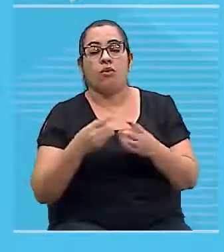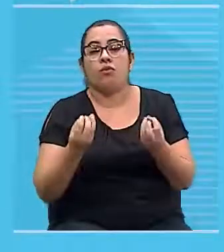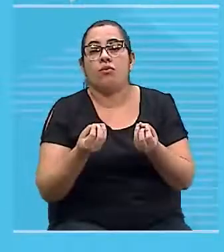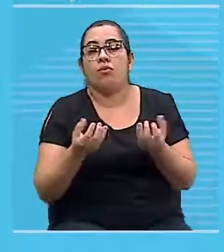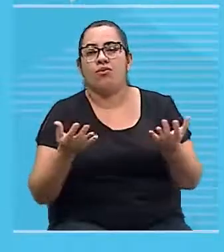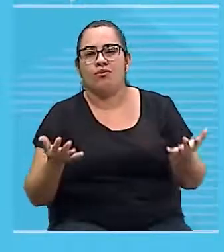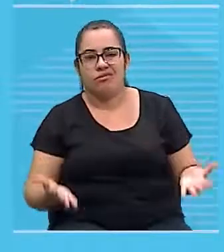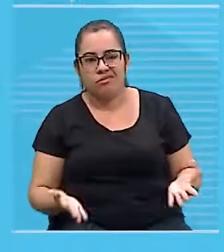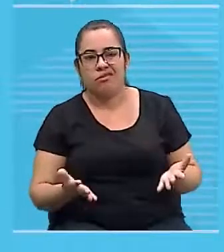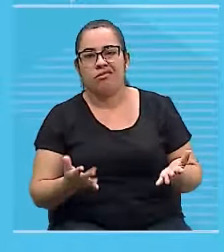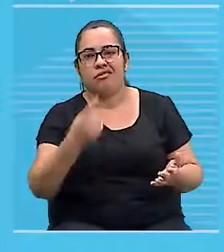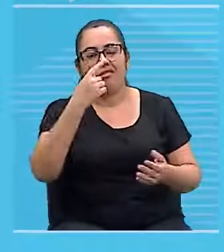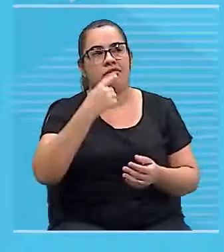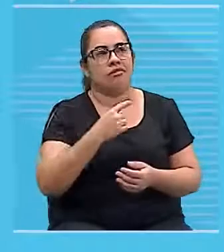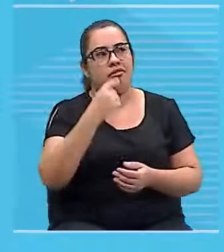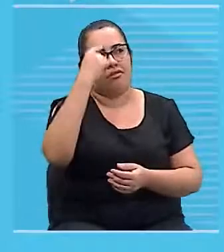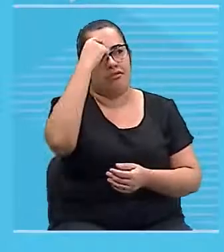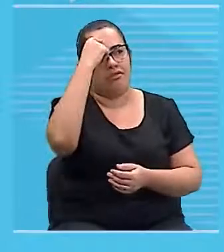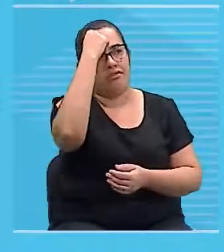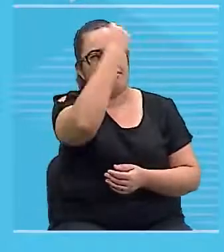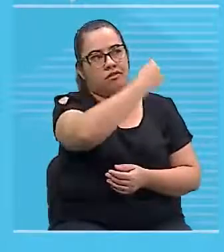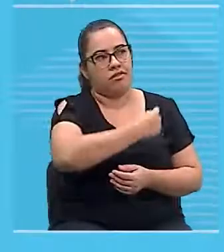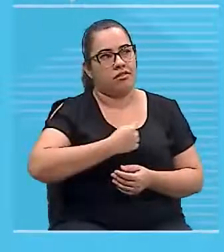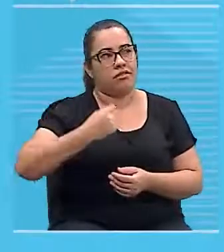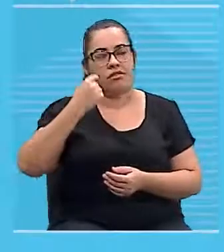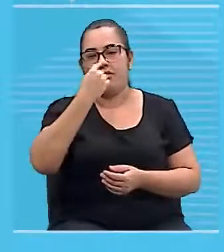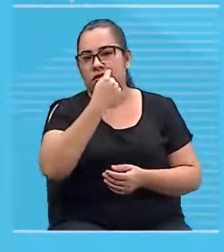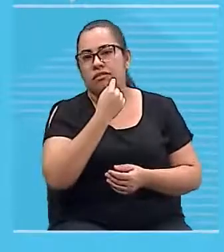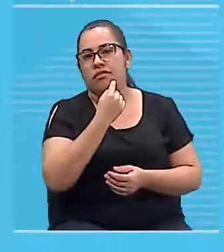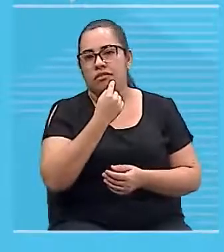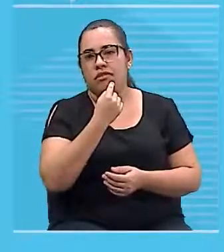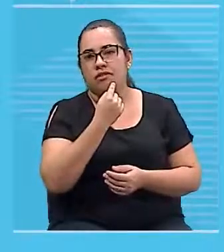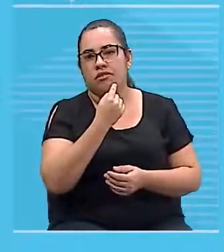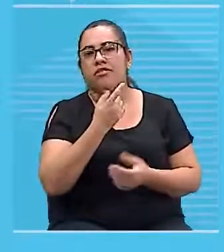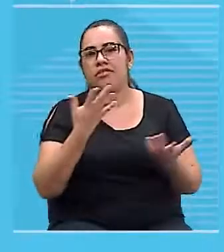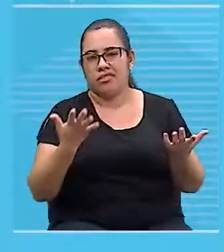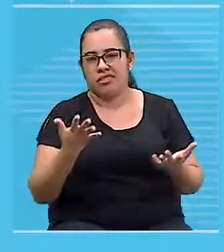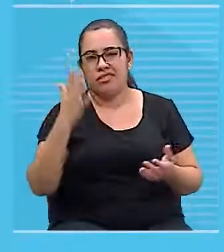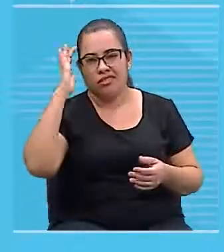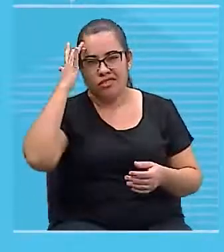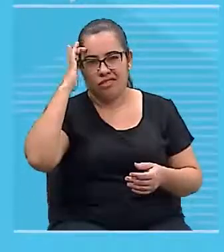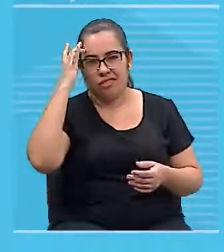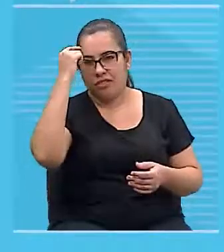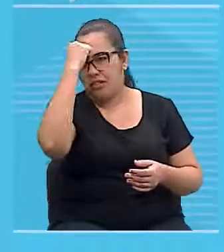anti-horário contra o ponteiro dos relógios.